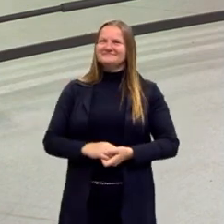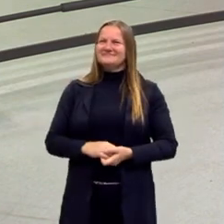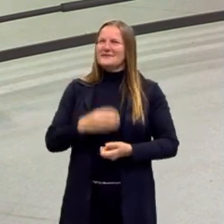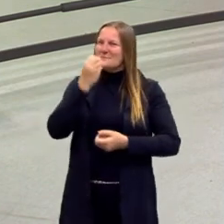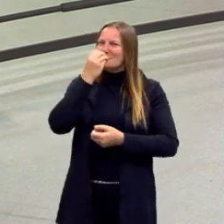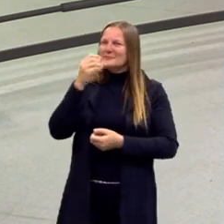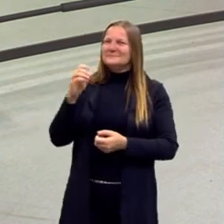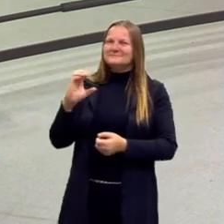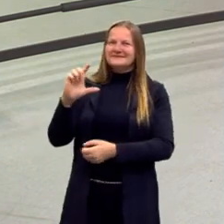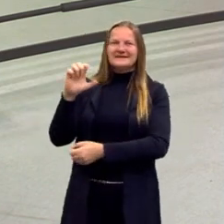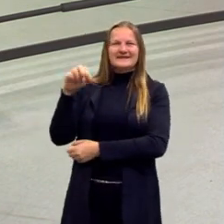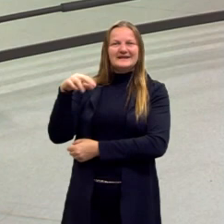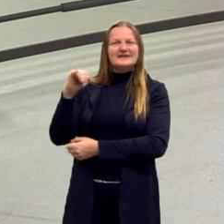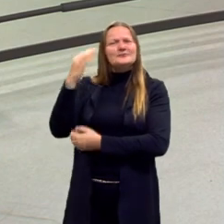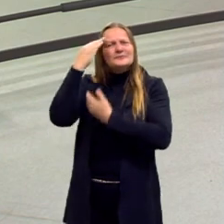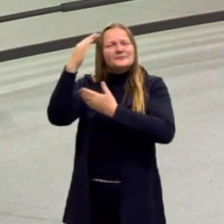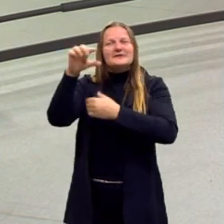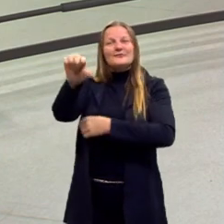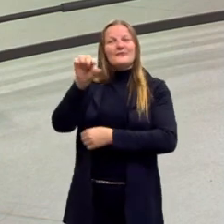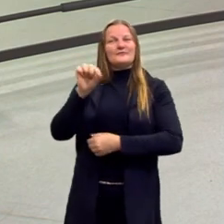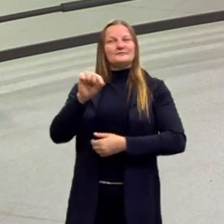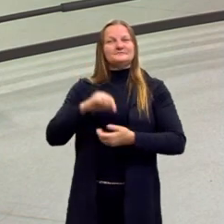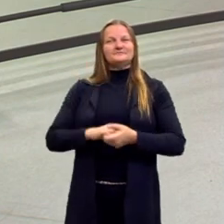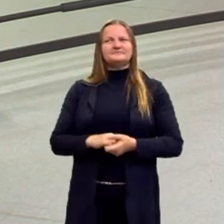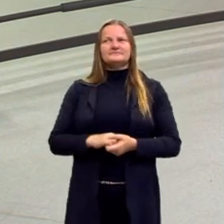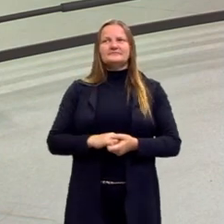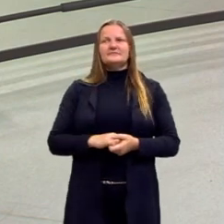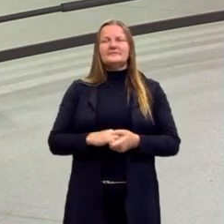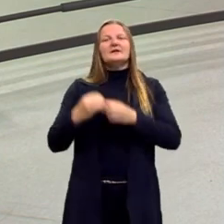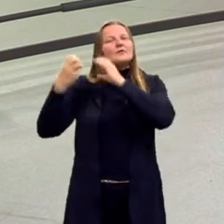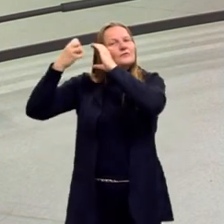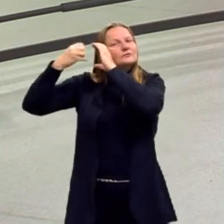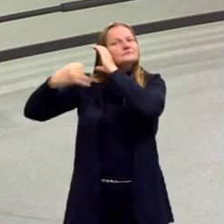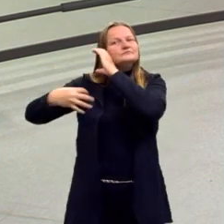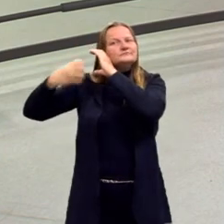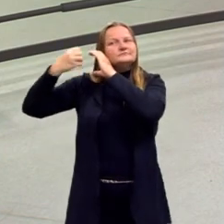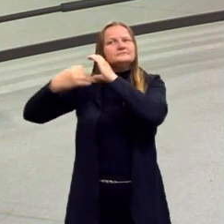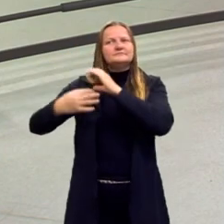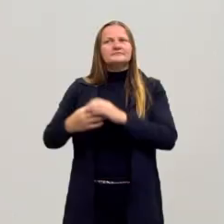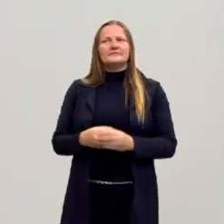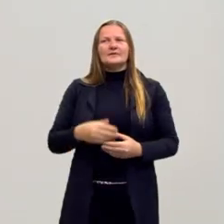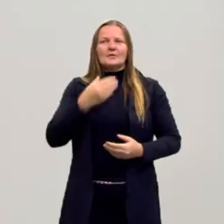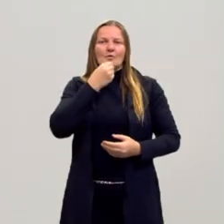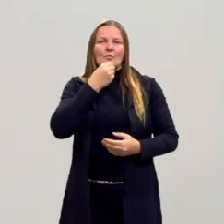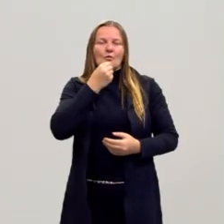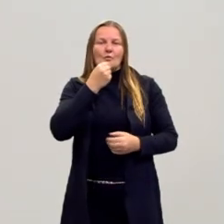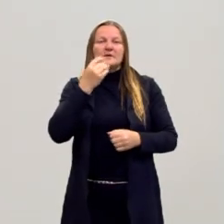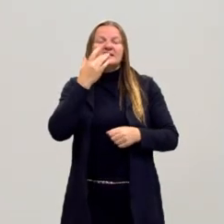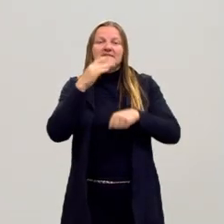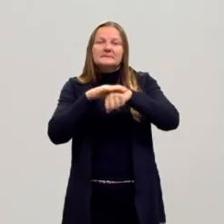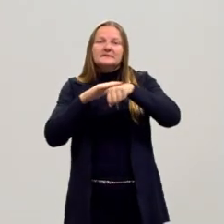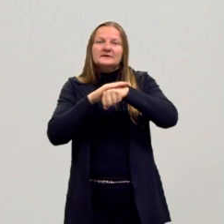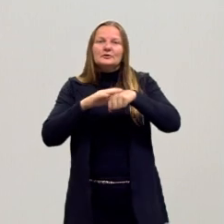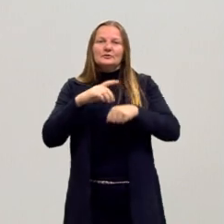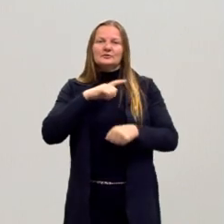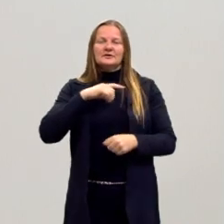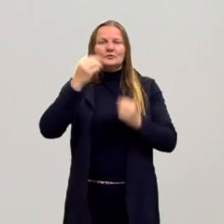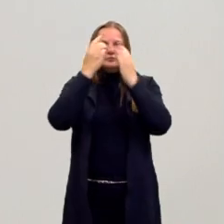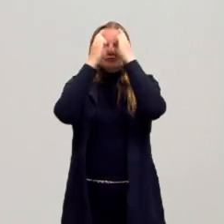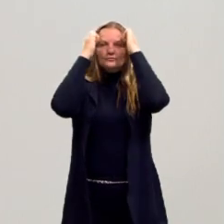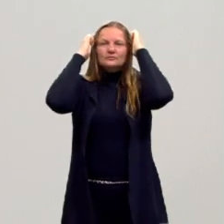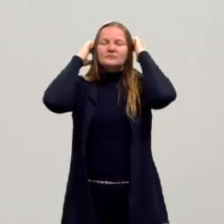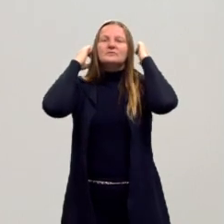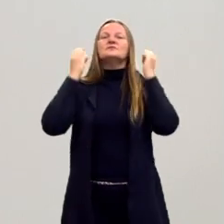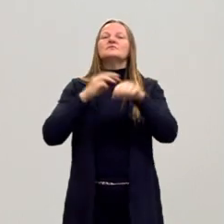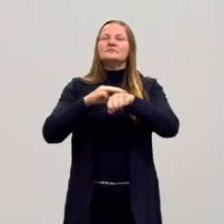Tudo bom, Clem? Te agradecer o convite, vou começar fazendo a minha audiodescrição, eu sou um homem branco, tenho cabelo